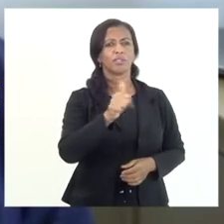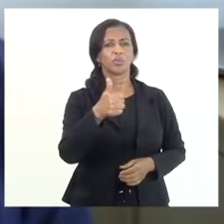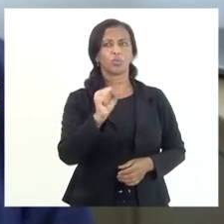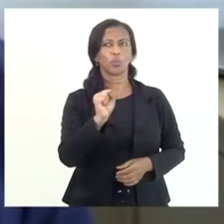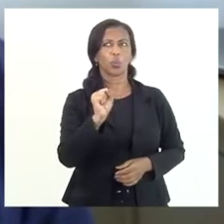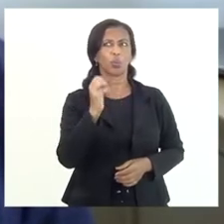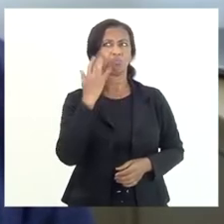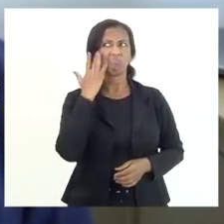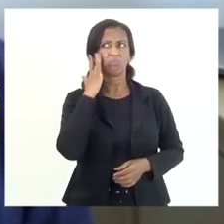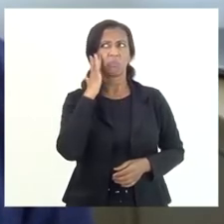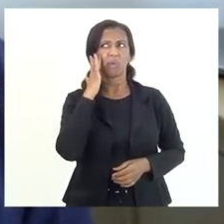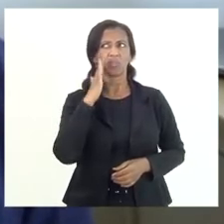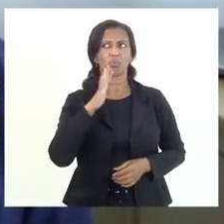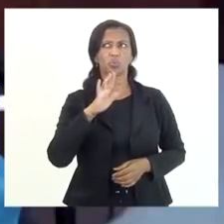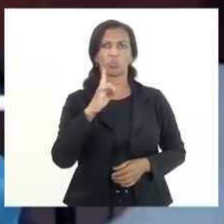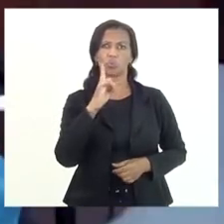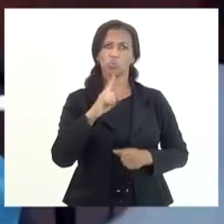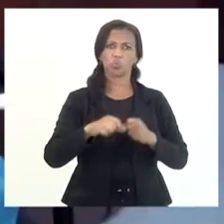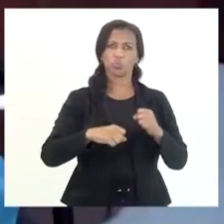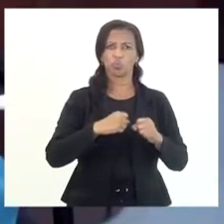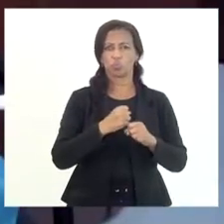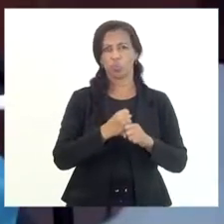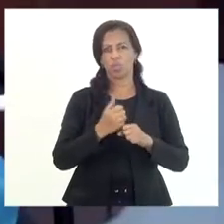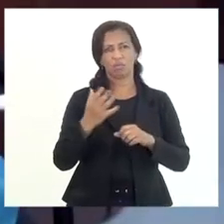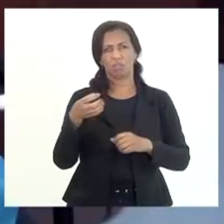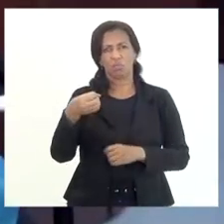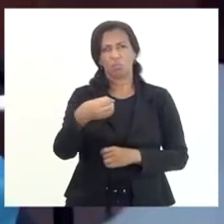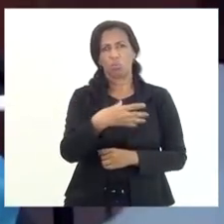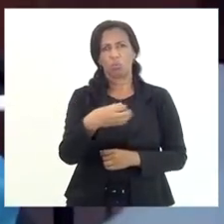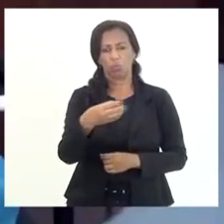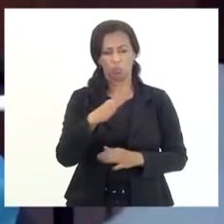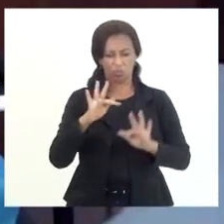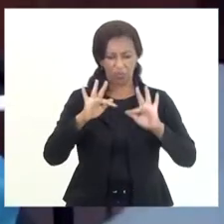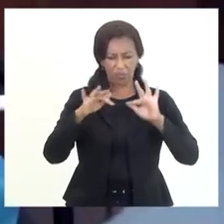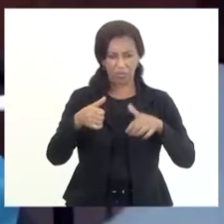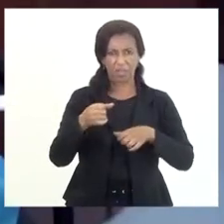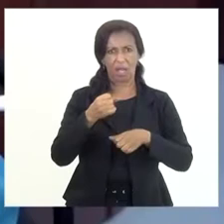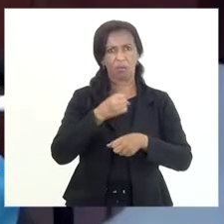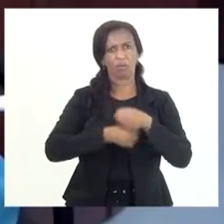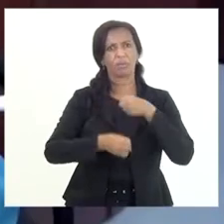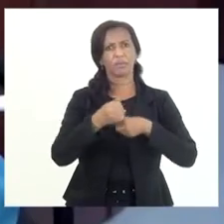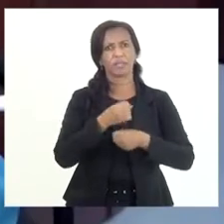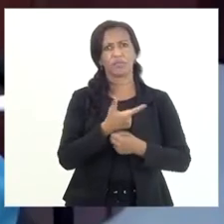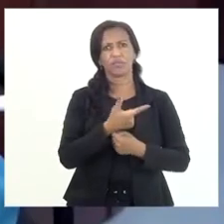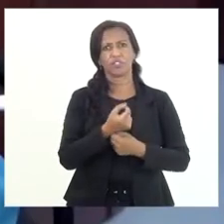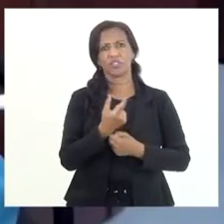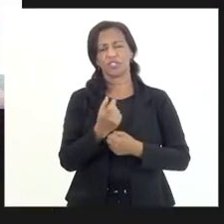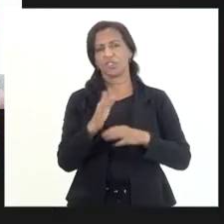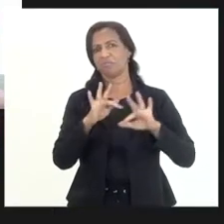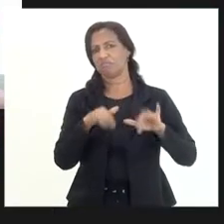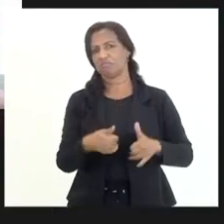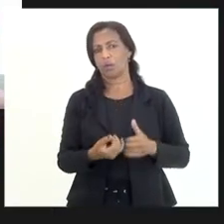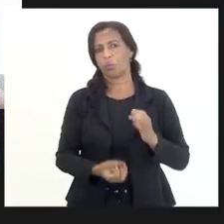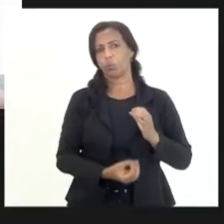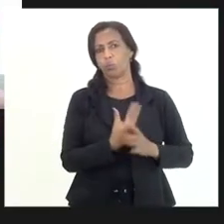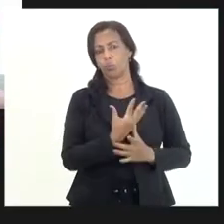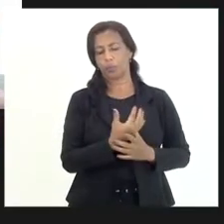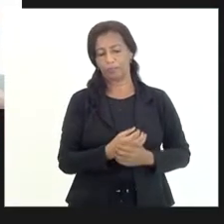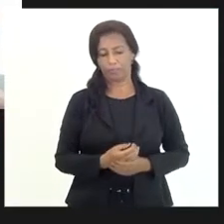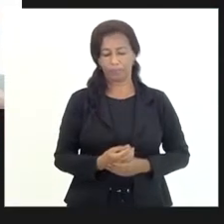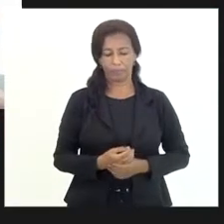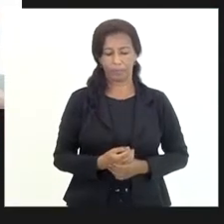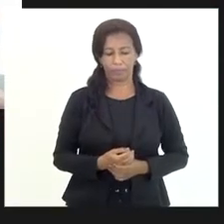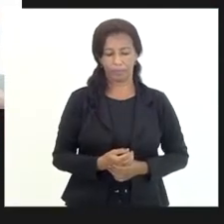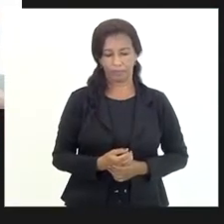ano. É, bem recente, acho que foi finalzinho do ano passado. Eu diria a você,